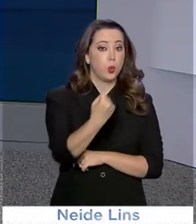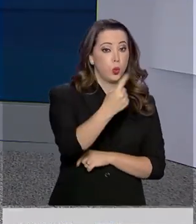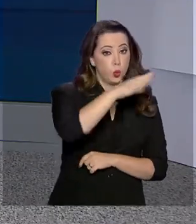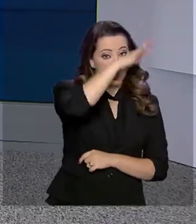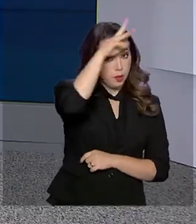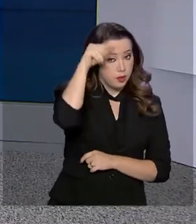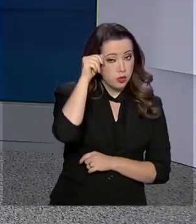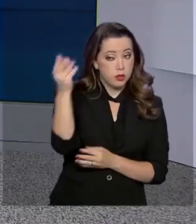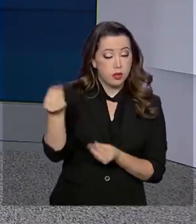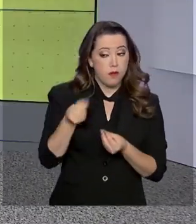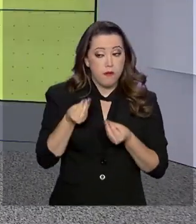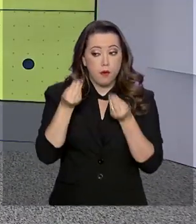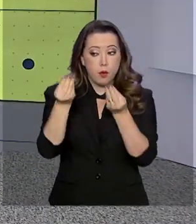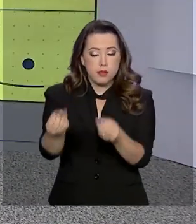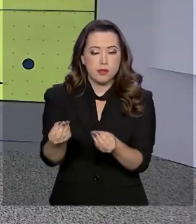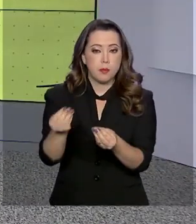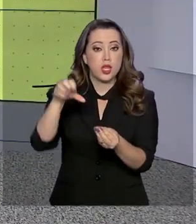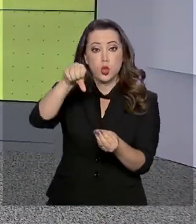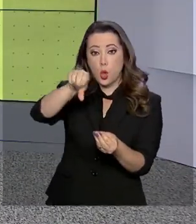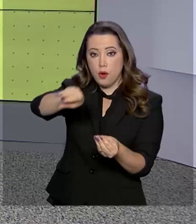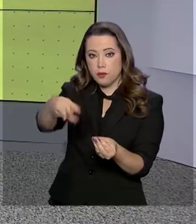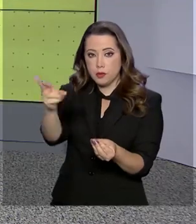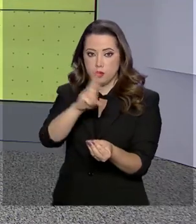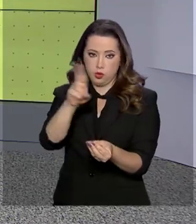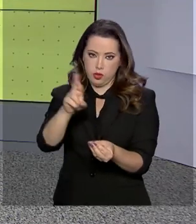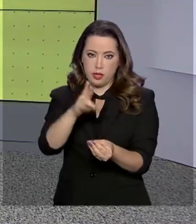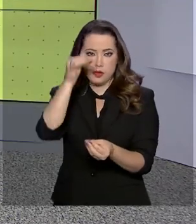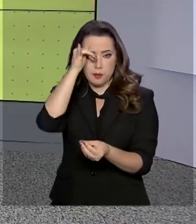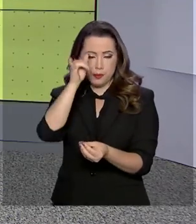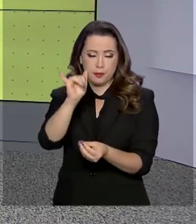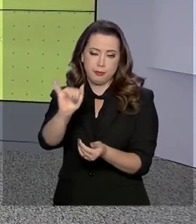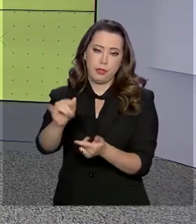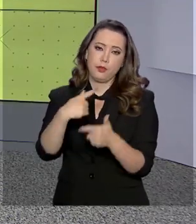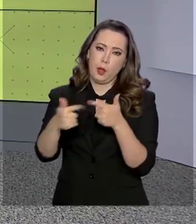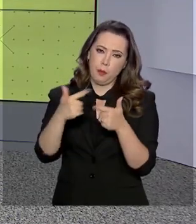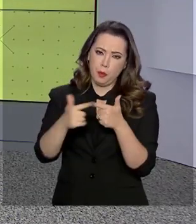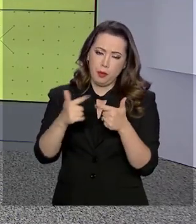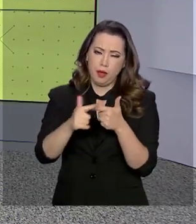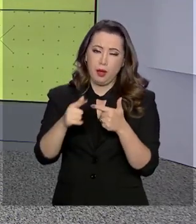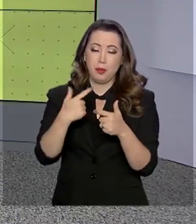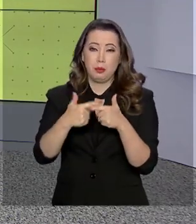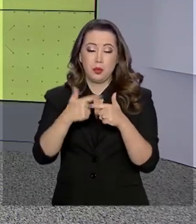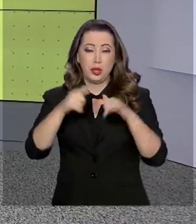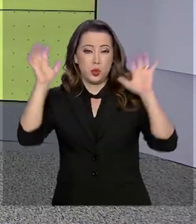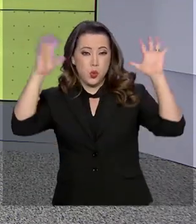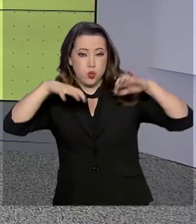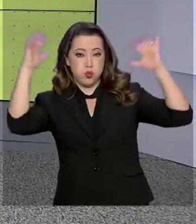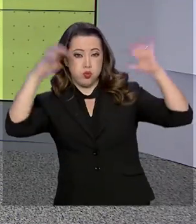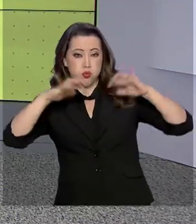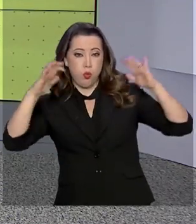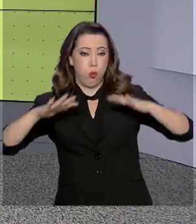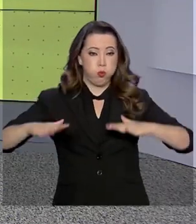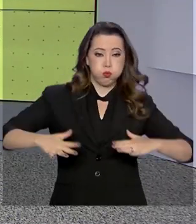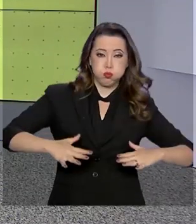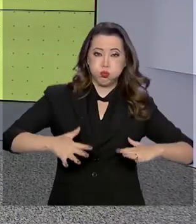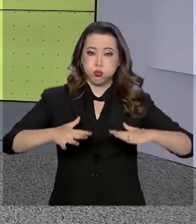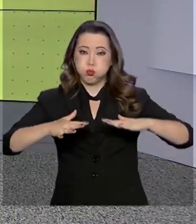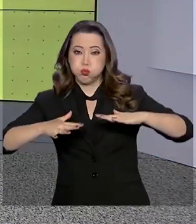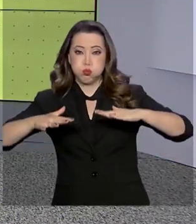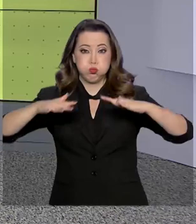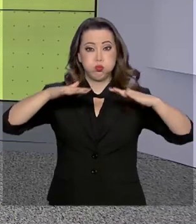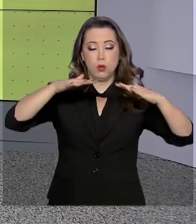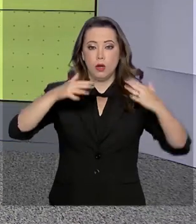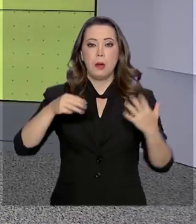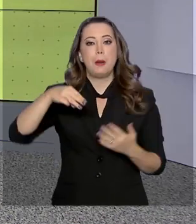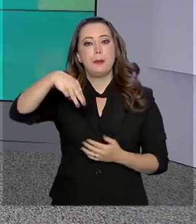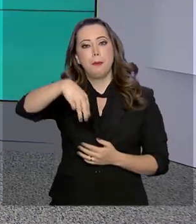Amazonas vão receber mais de 9 milhões de reais para combater efeitos de inundações causadas por fortes chuvas. Mariápolis e